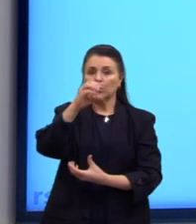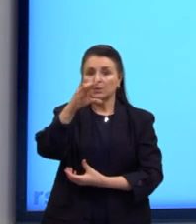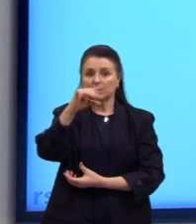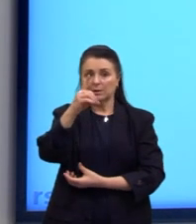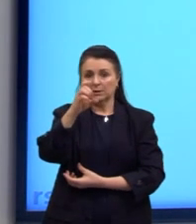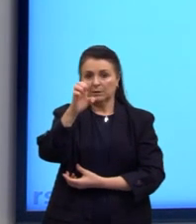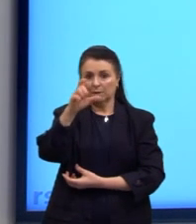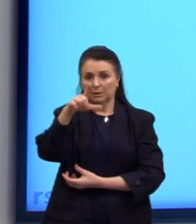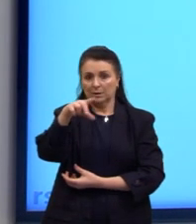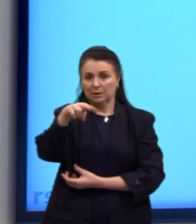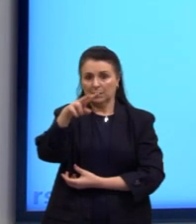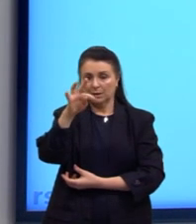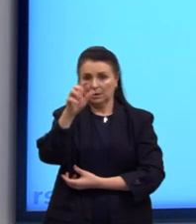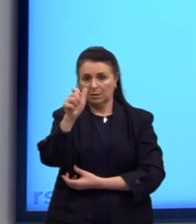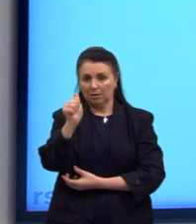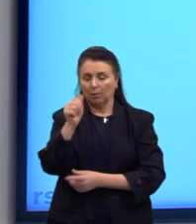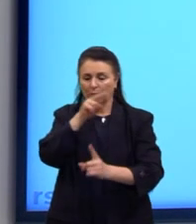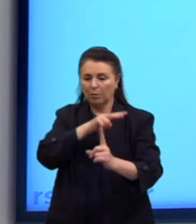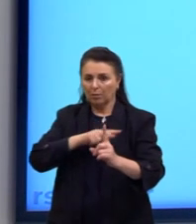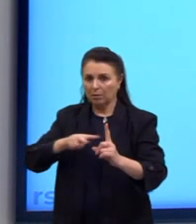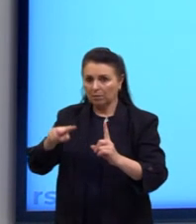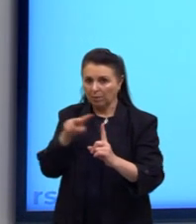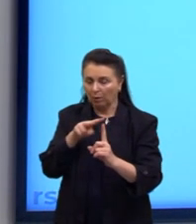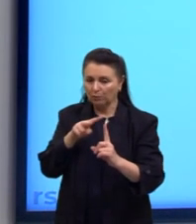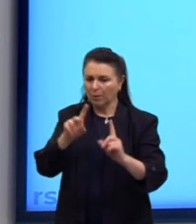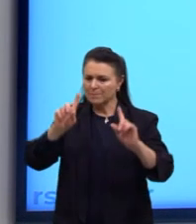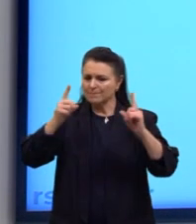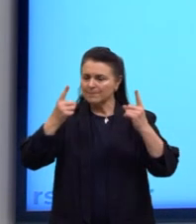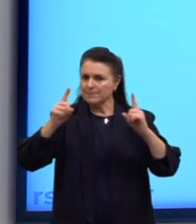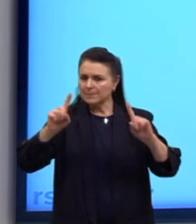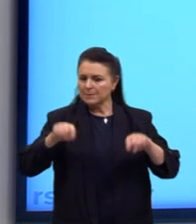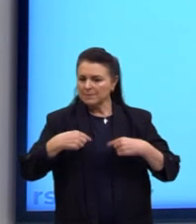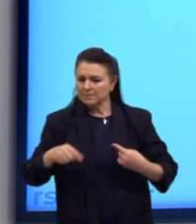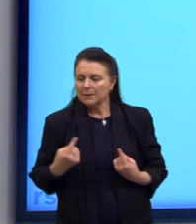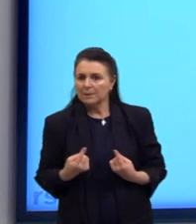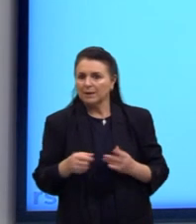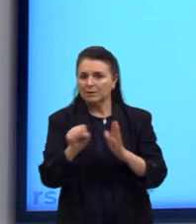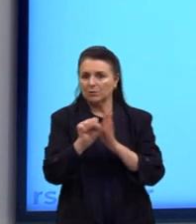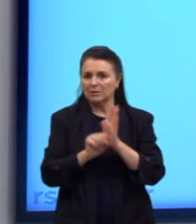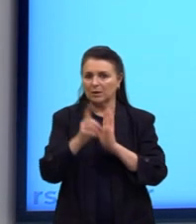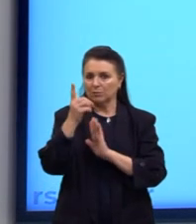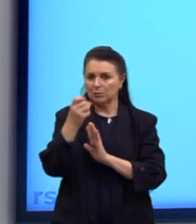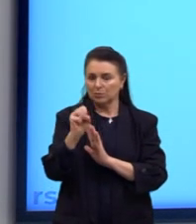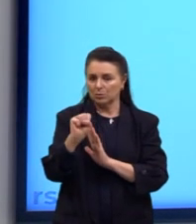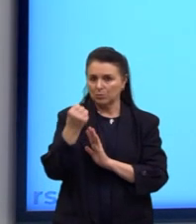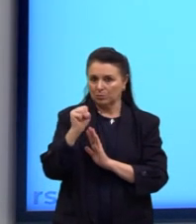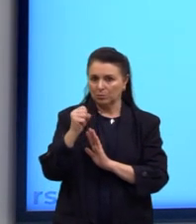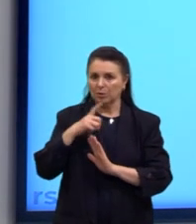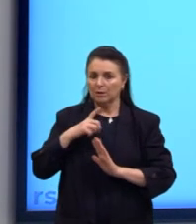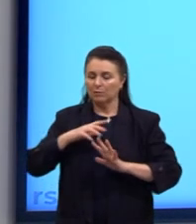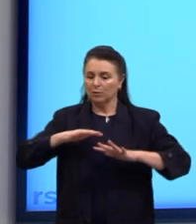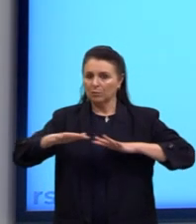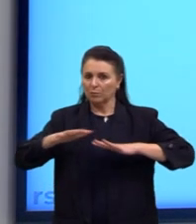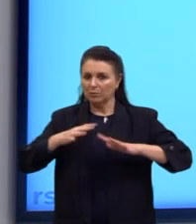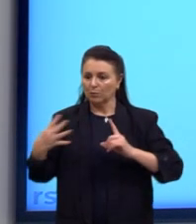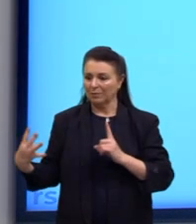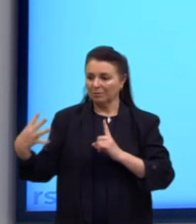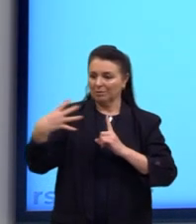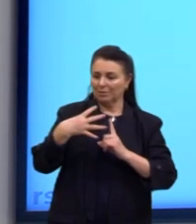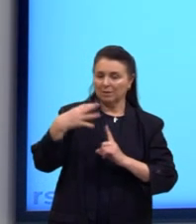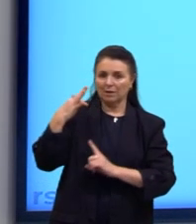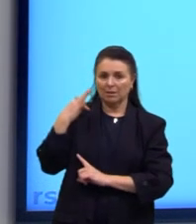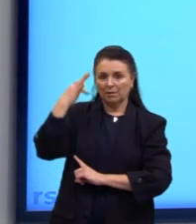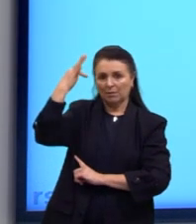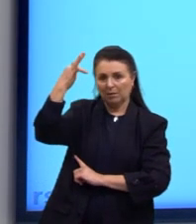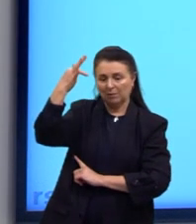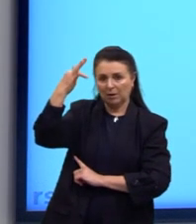concepção foi radicalmente desafiada no século XVIII. Houve um movimento ou tendência filosófica que